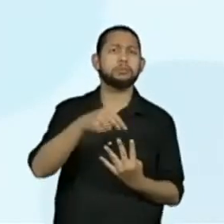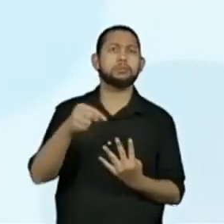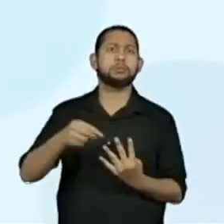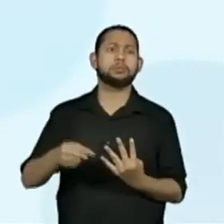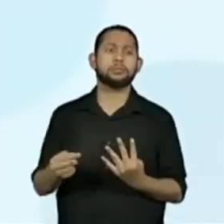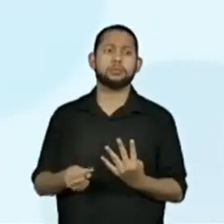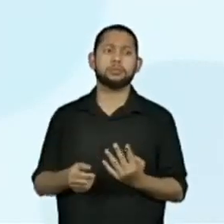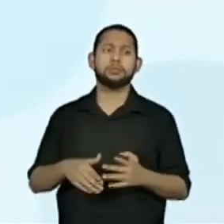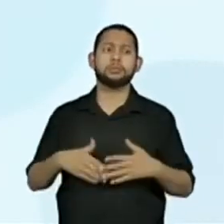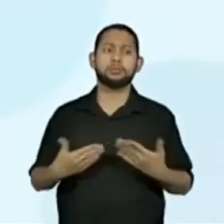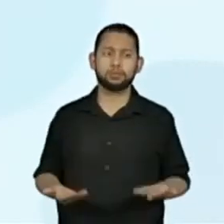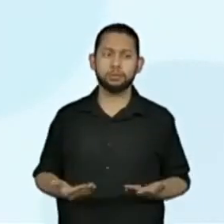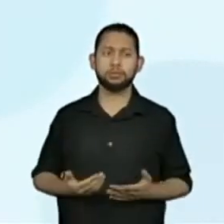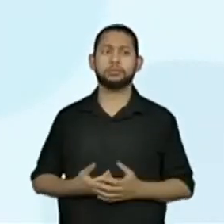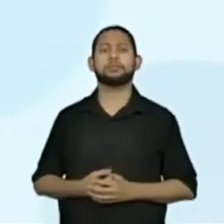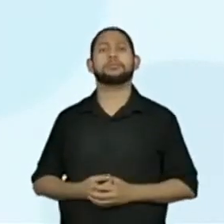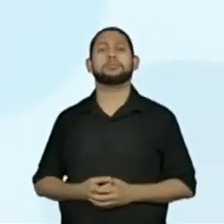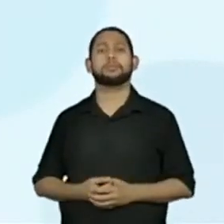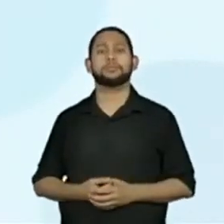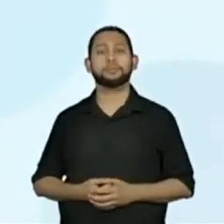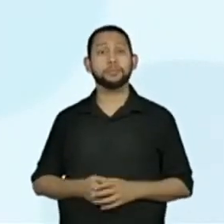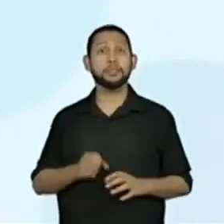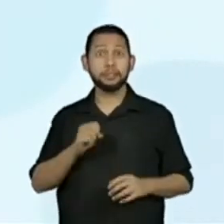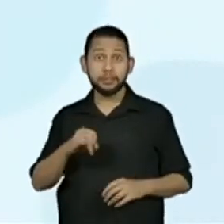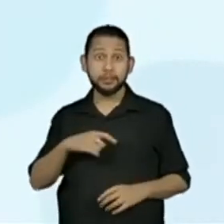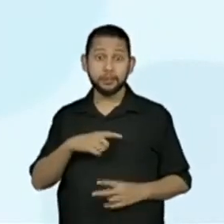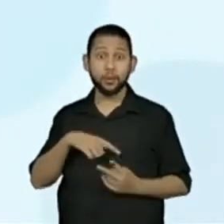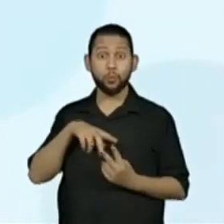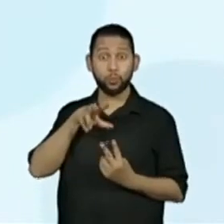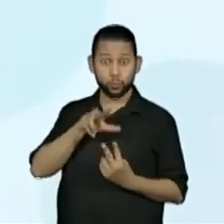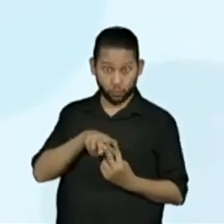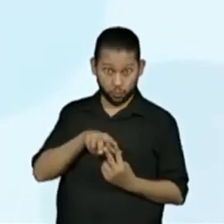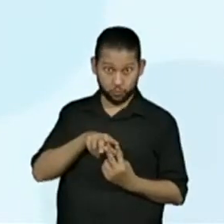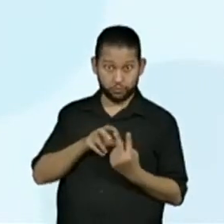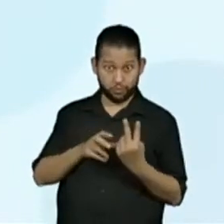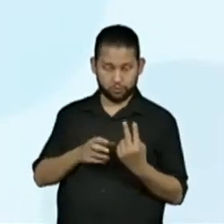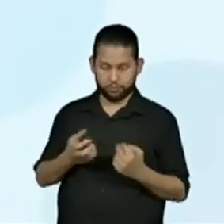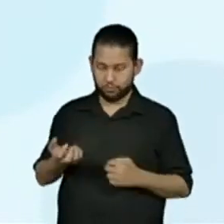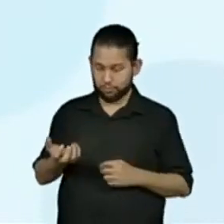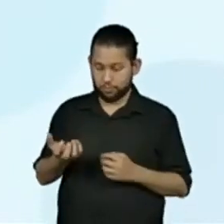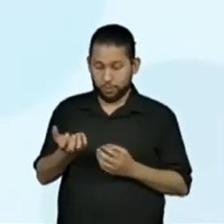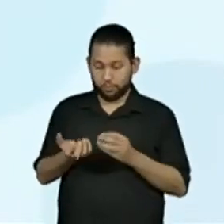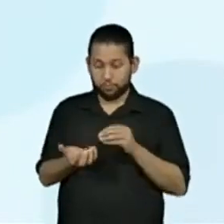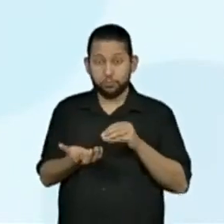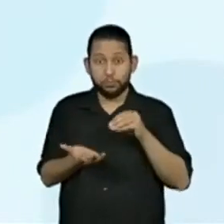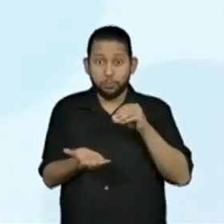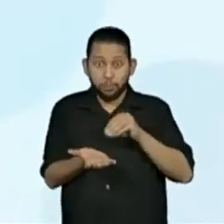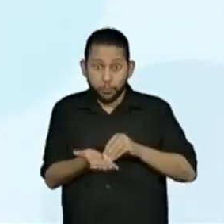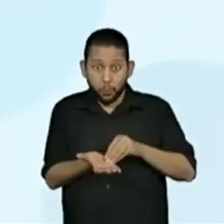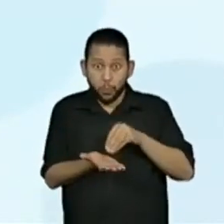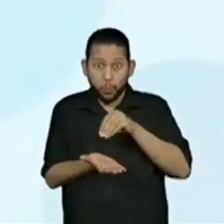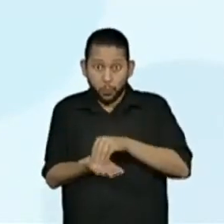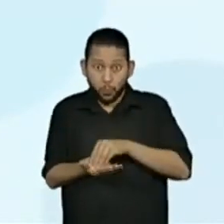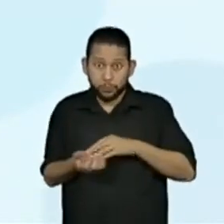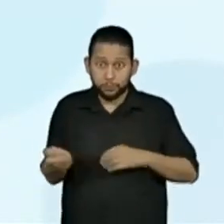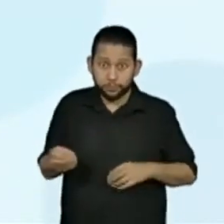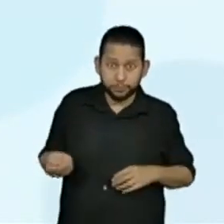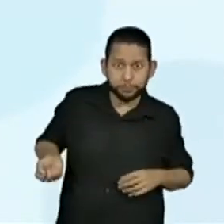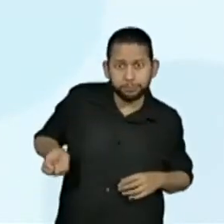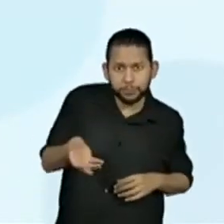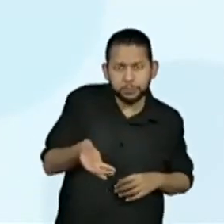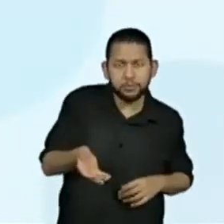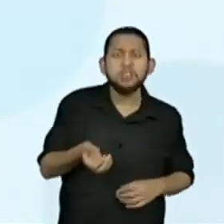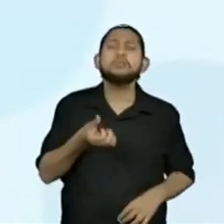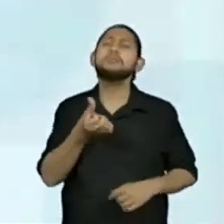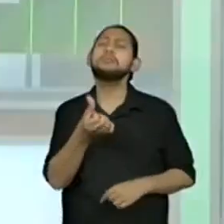Então, se eu tenho os dois dados em mãos, quem que escolheu a soma 6, vocês